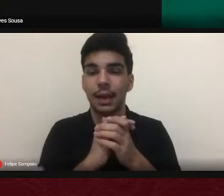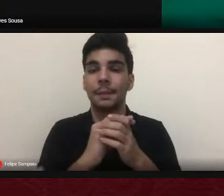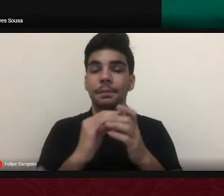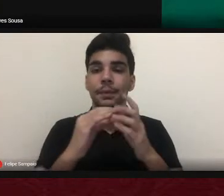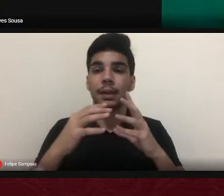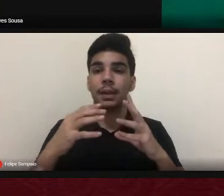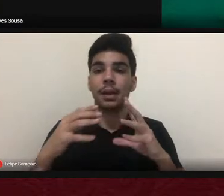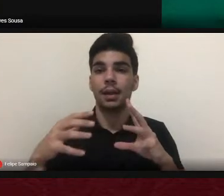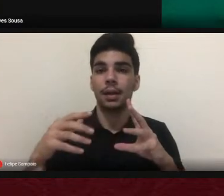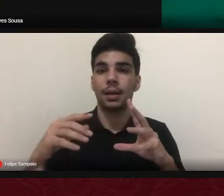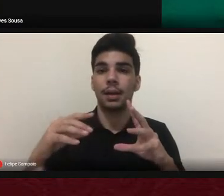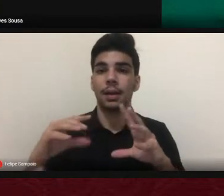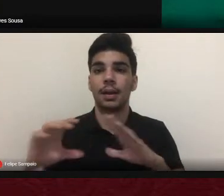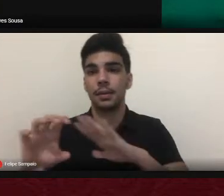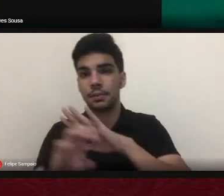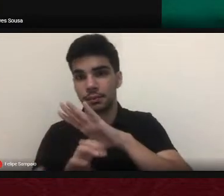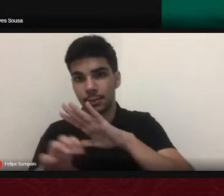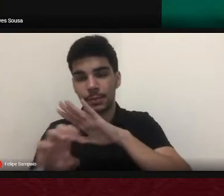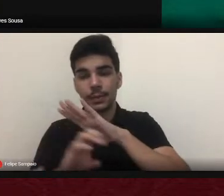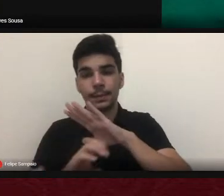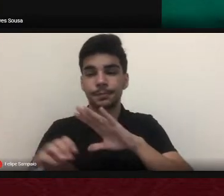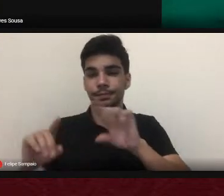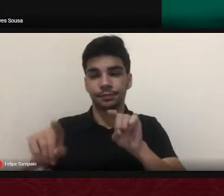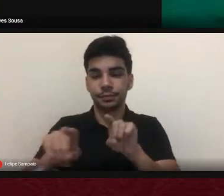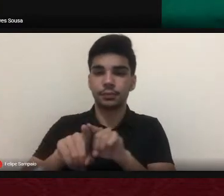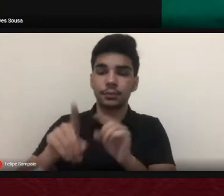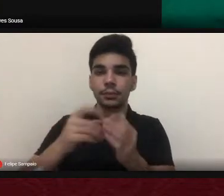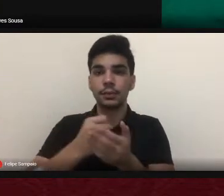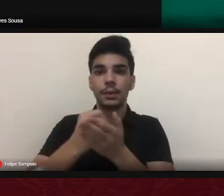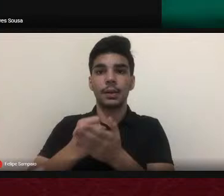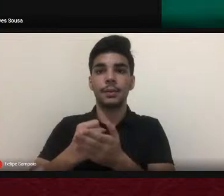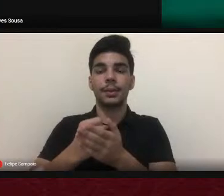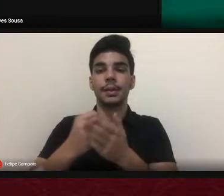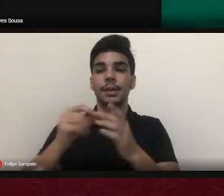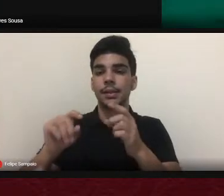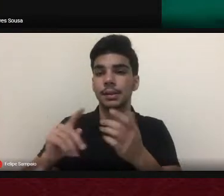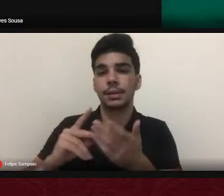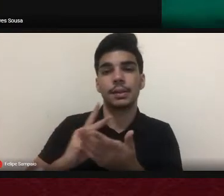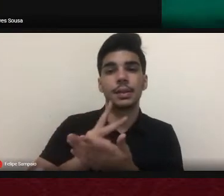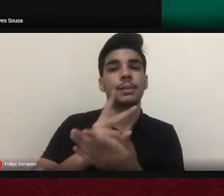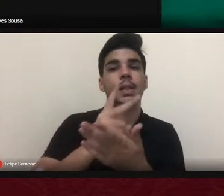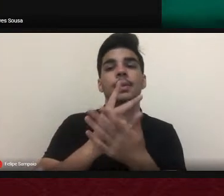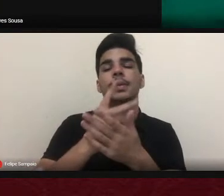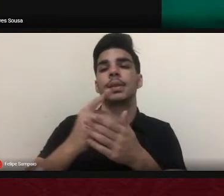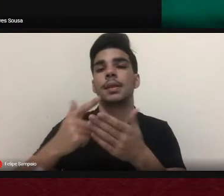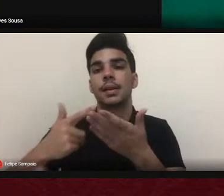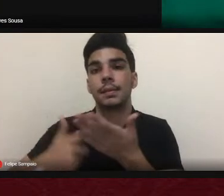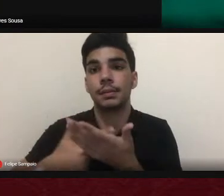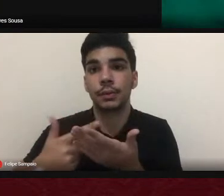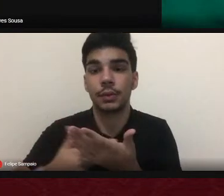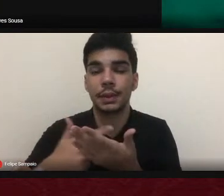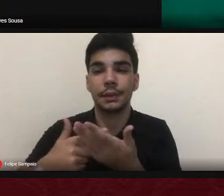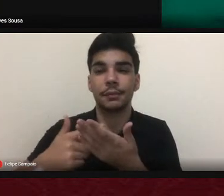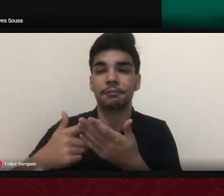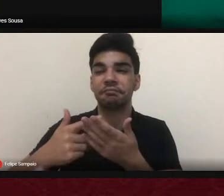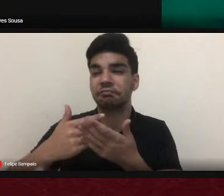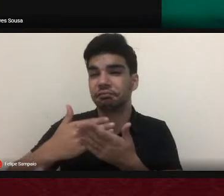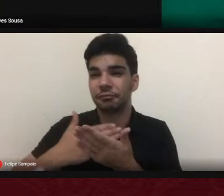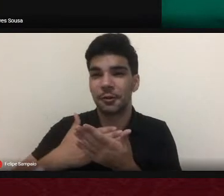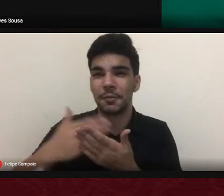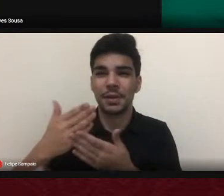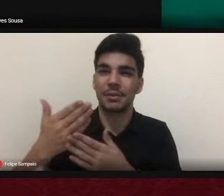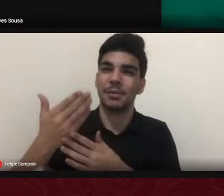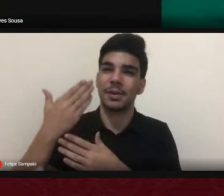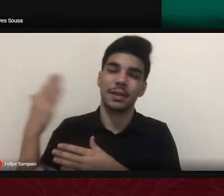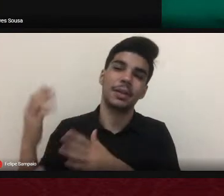pelo apoio que sempre nos deu nos livros por todo o empenho que desde o começo do edital vem